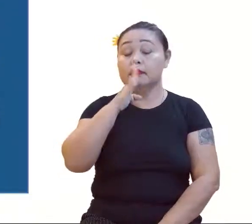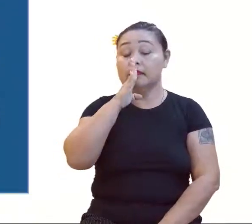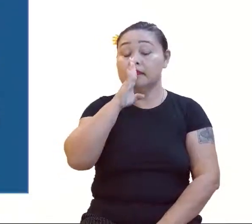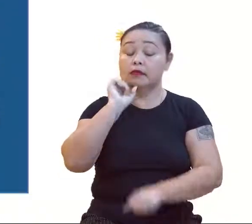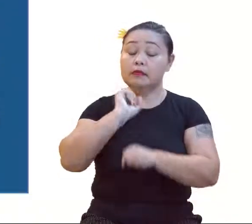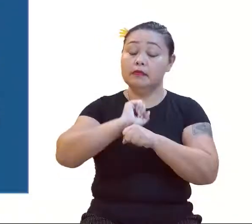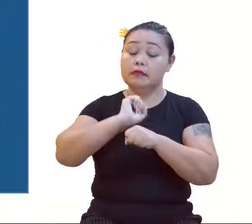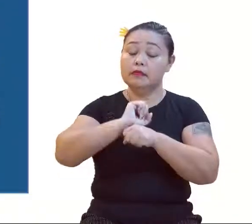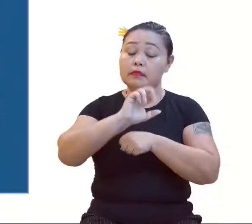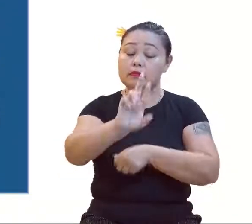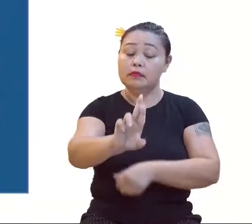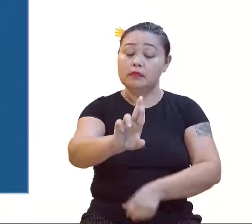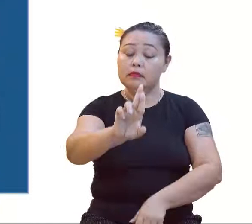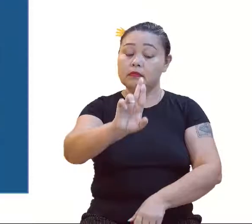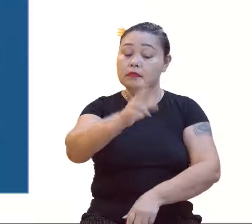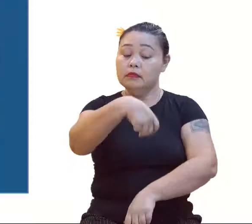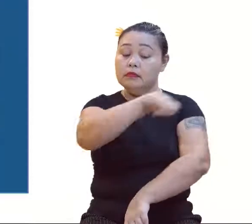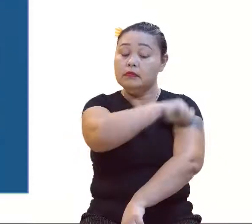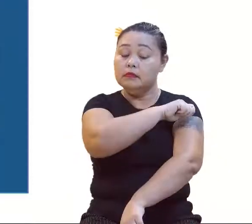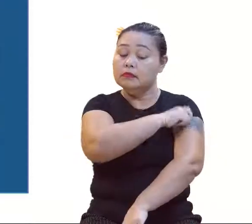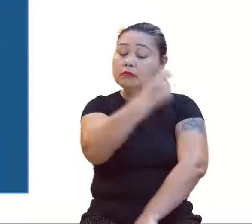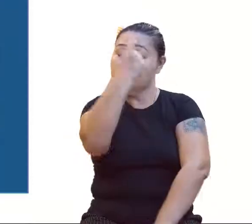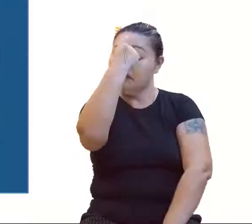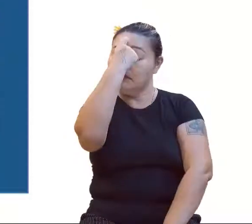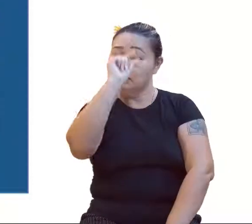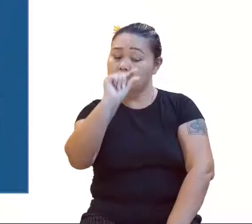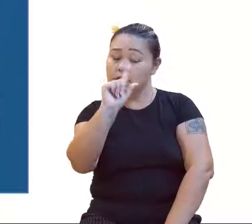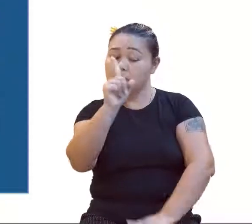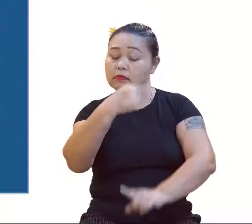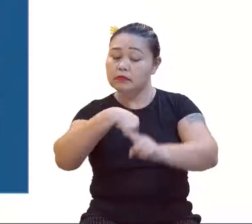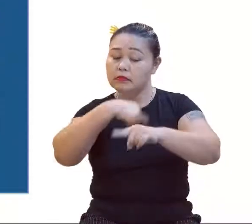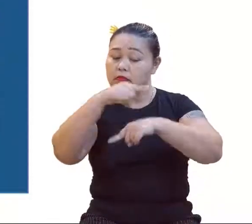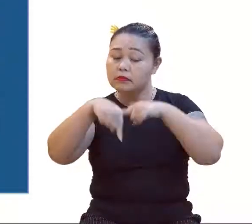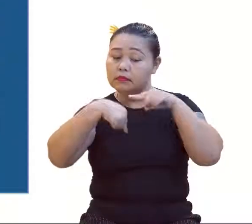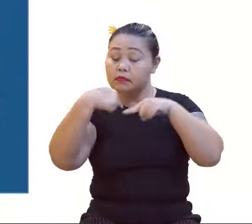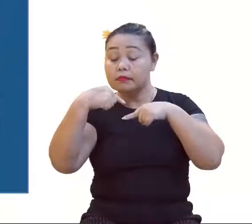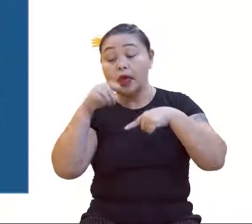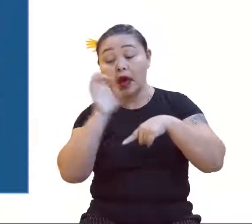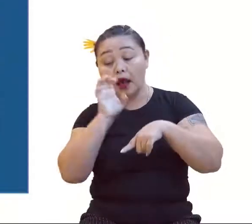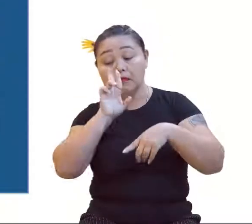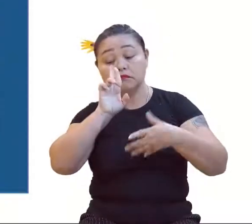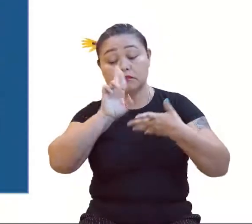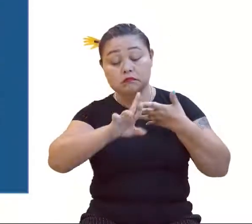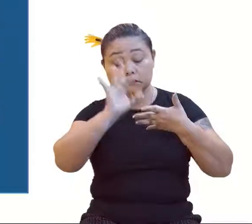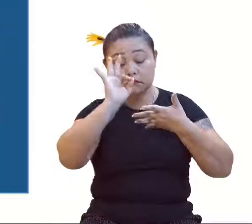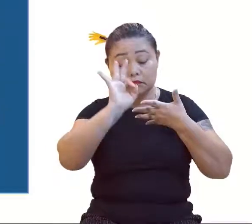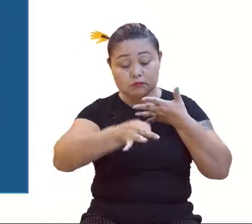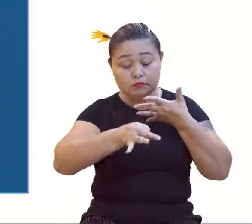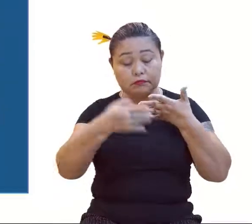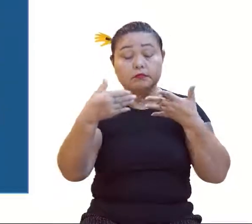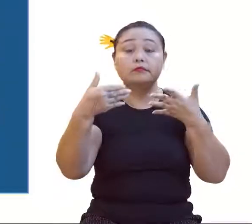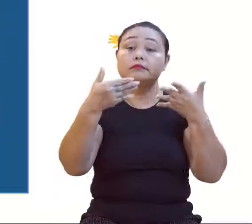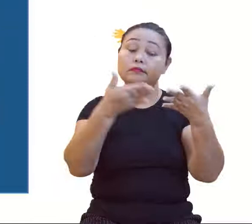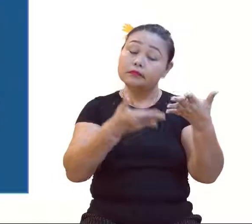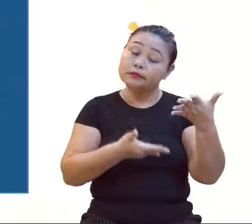os alunos pensarem um pouquinho. E a gente corre para a resposta certa ao nosso gabarito.